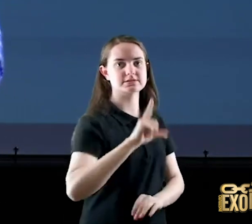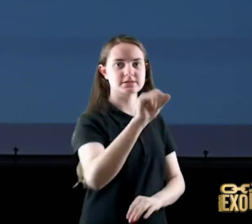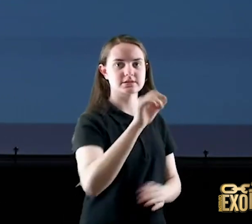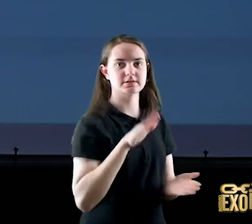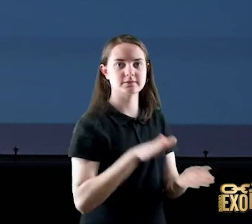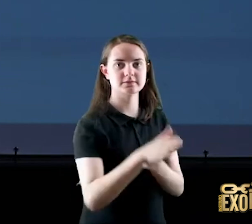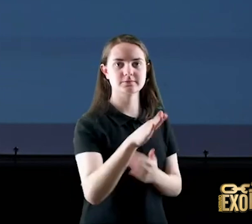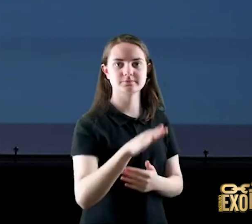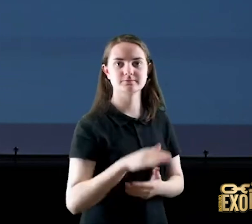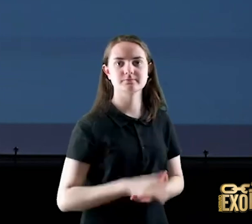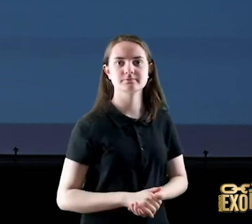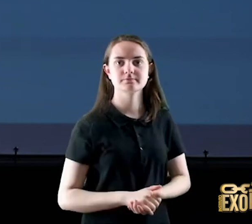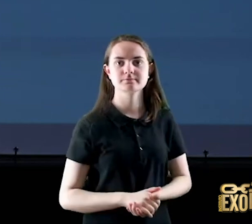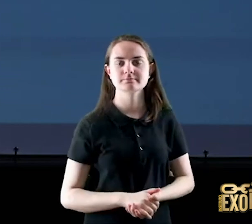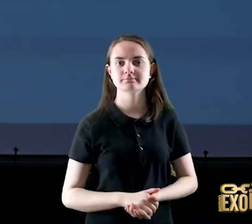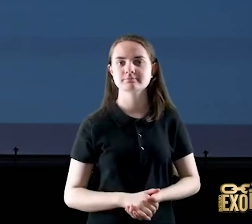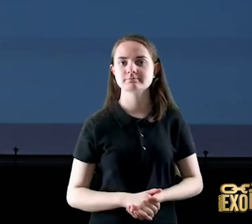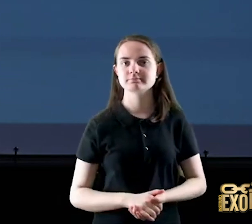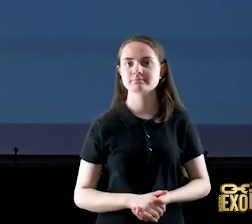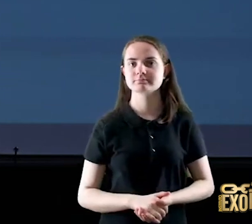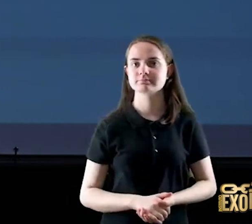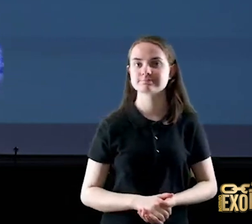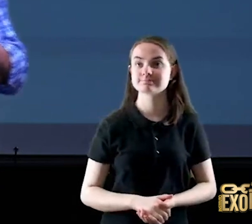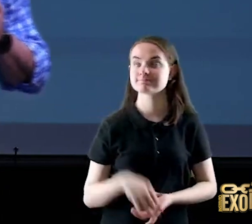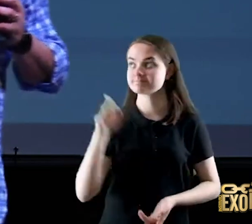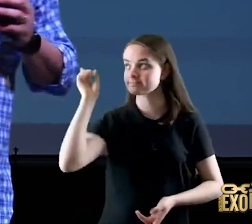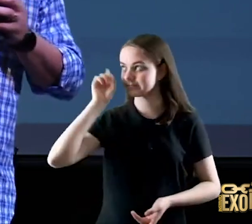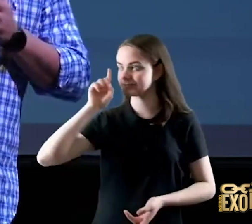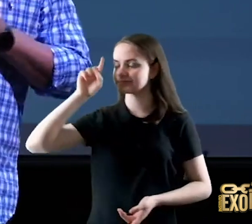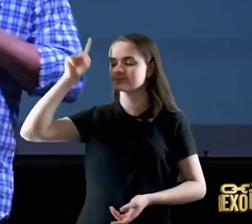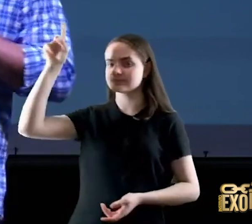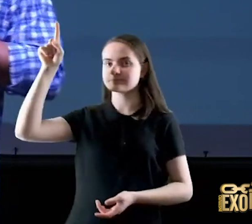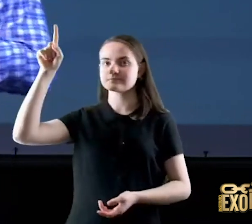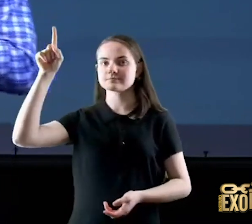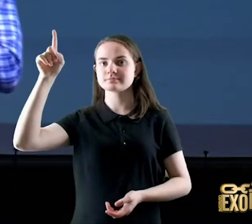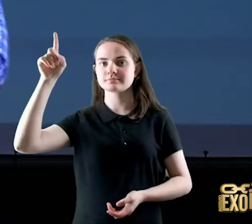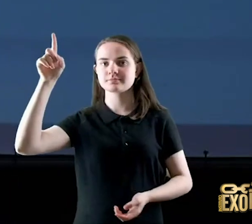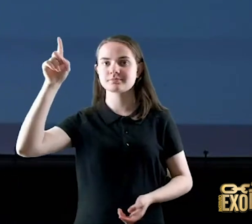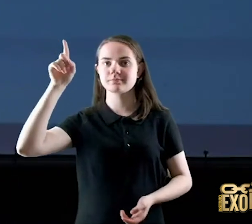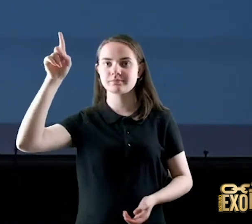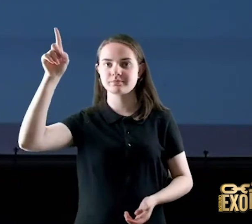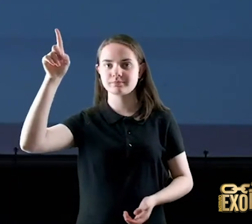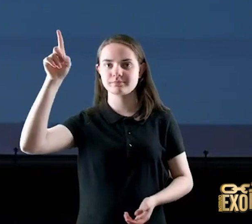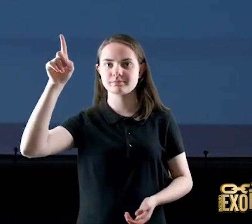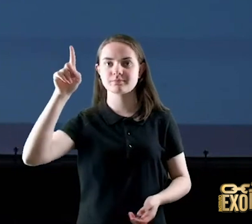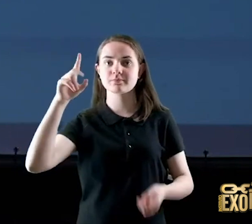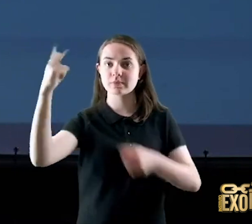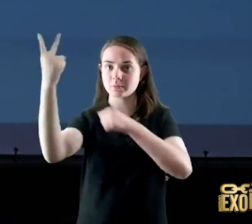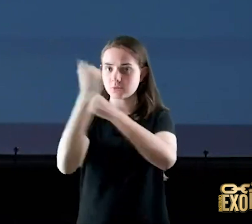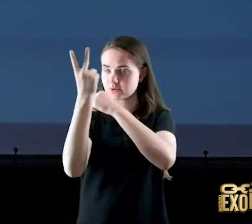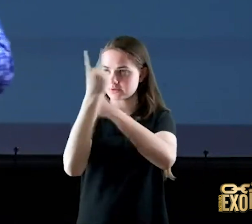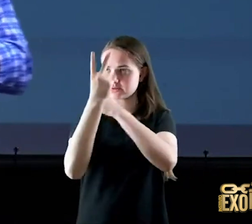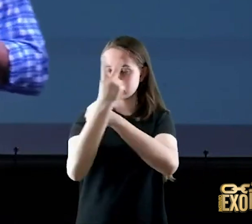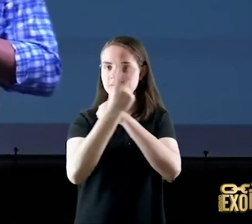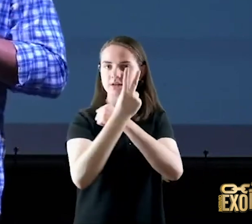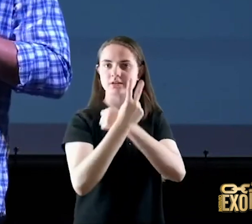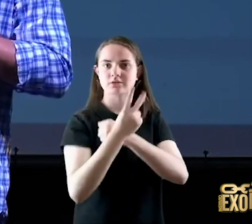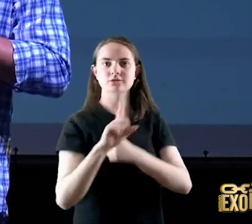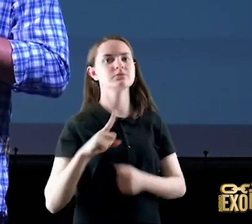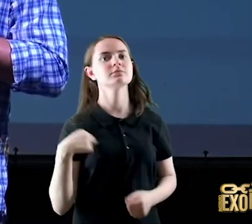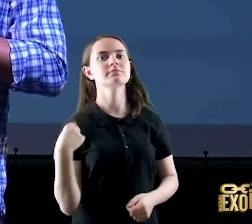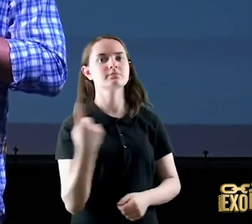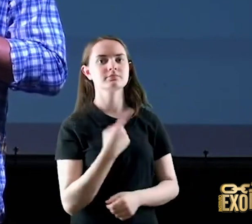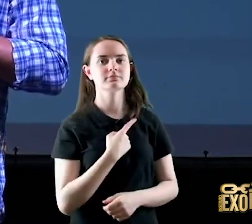ela se tornou impossível de se fugir o nosso Deus é um Deus que nos protege não dentro de uma prisão